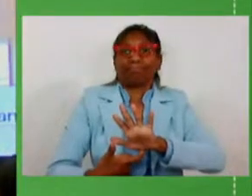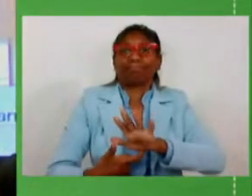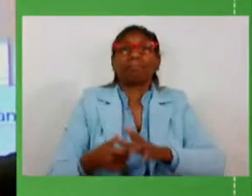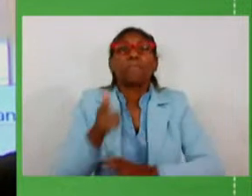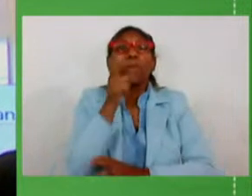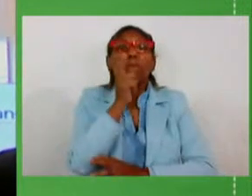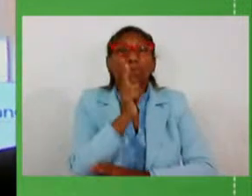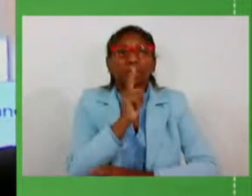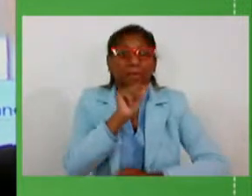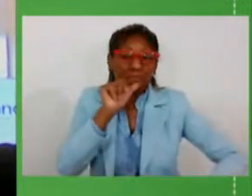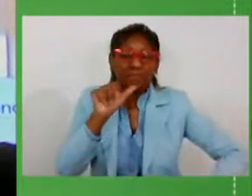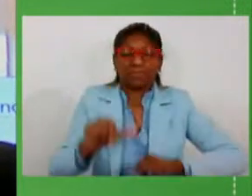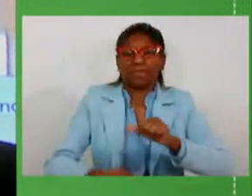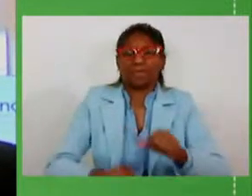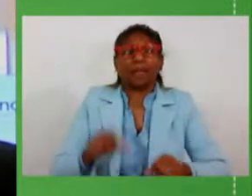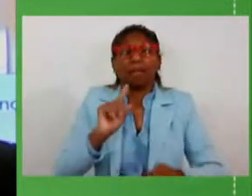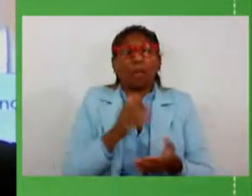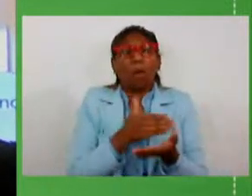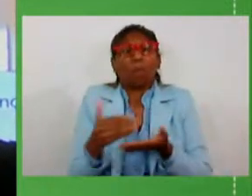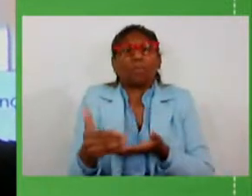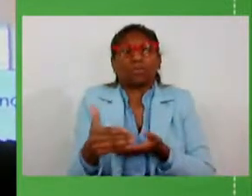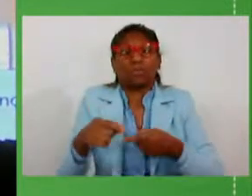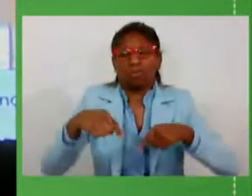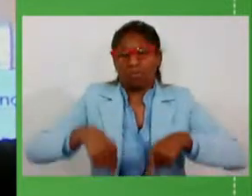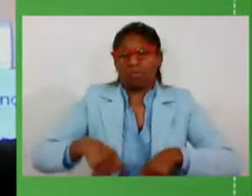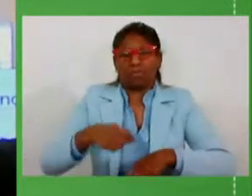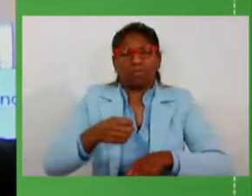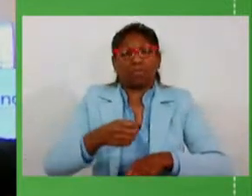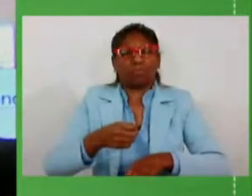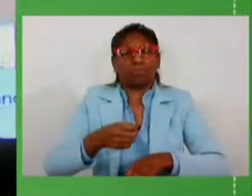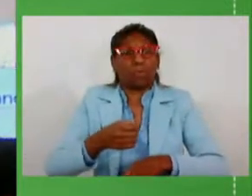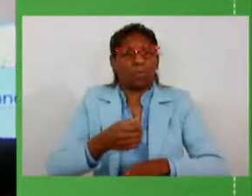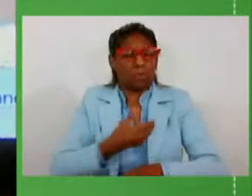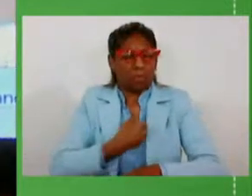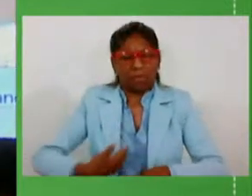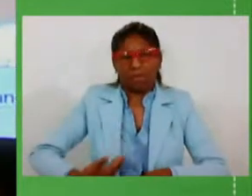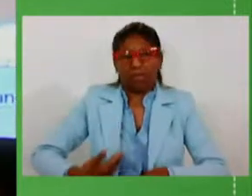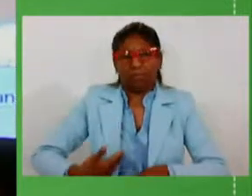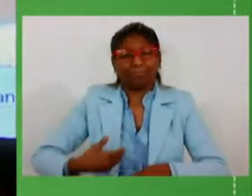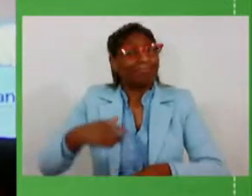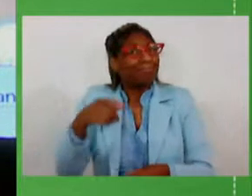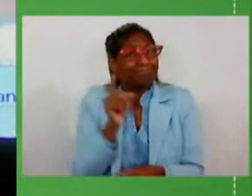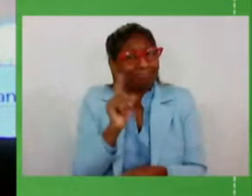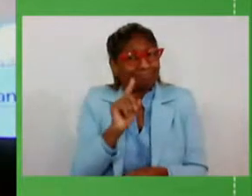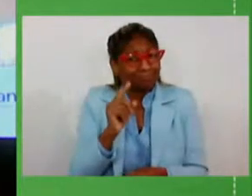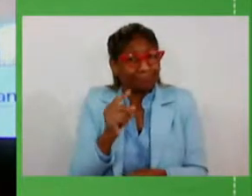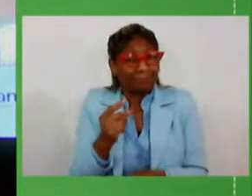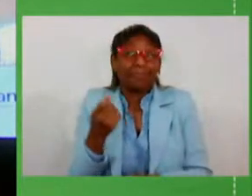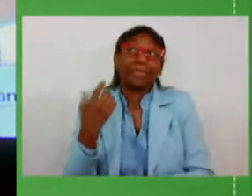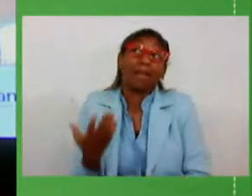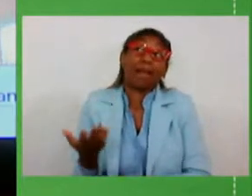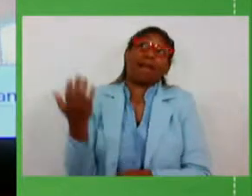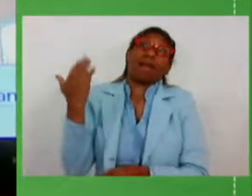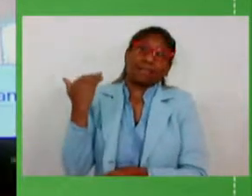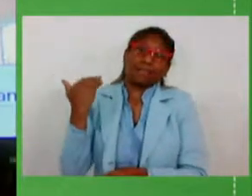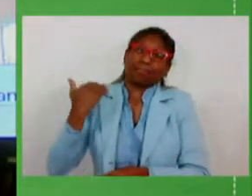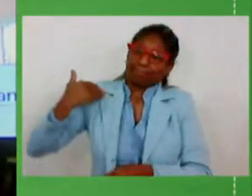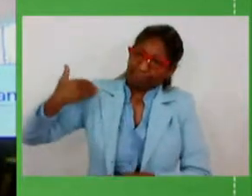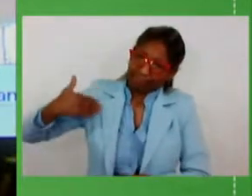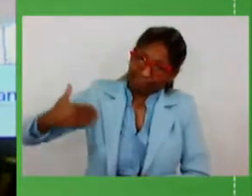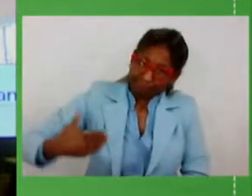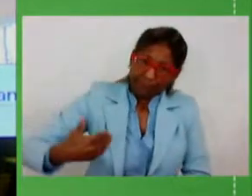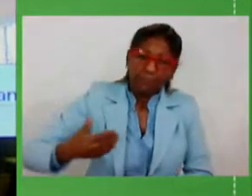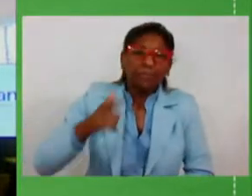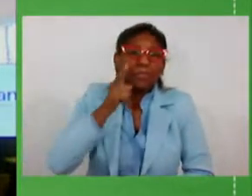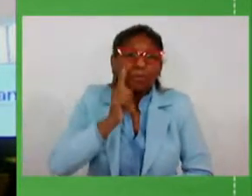não se iniciaram neste governo, mas que tem ajudado a partir deste conjunto coerente de